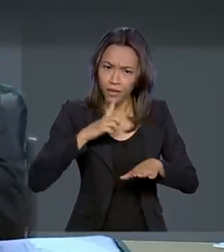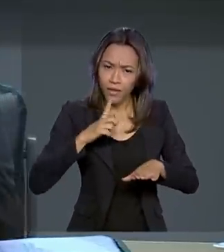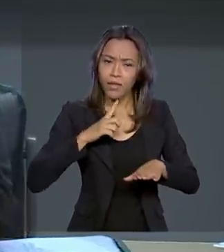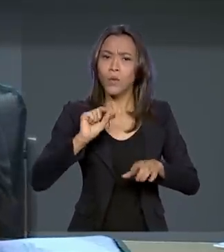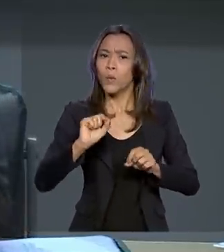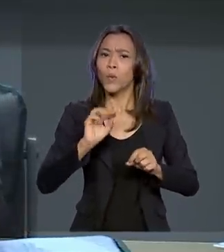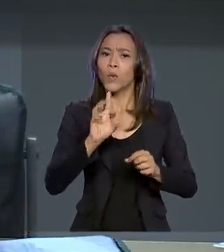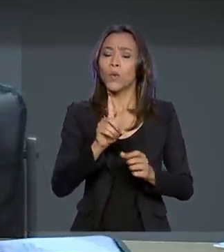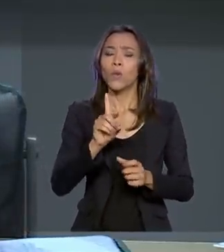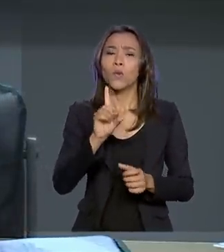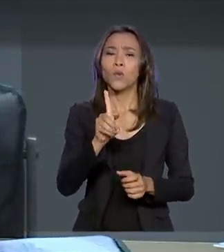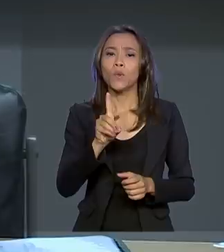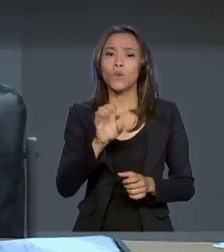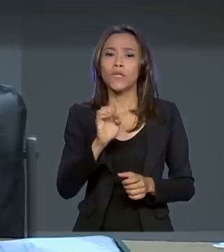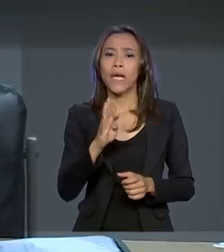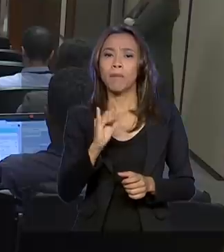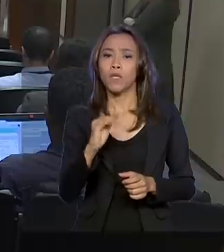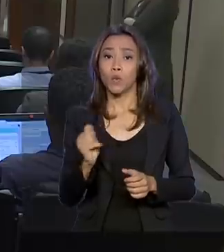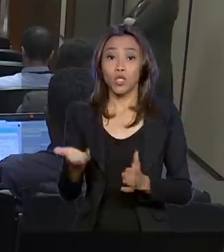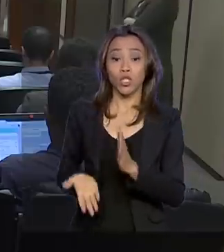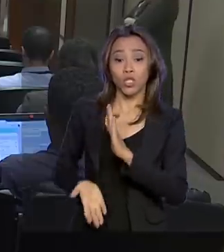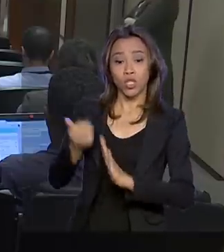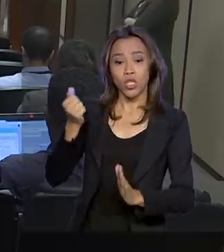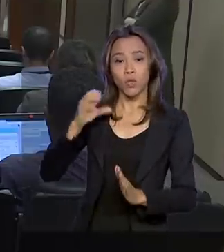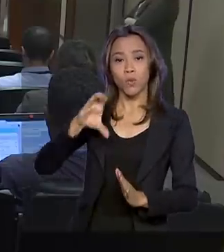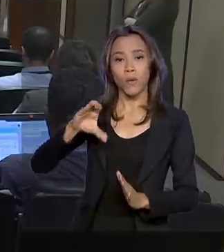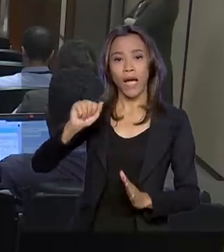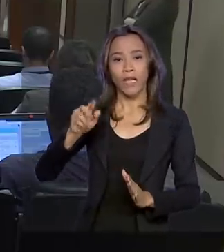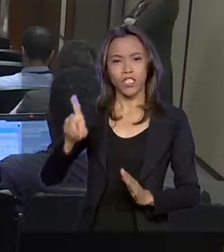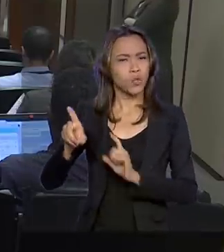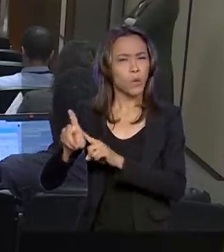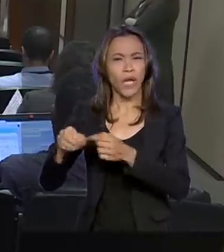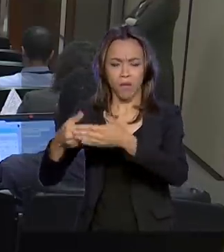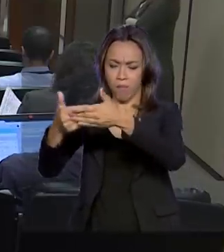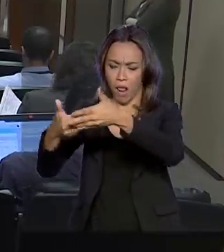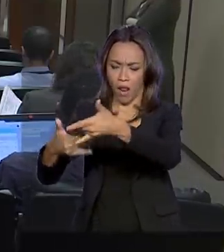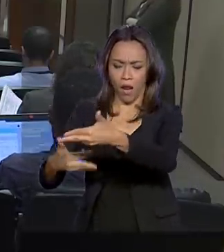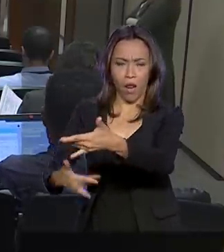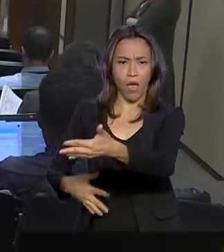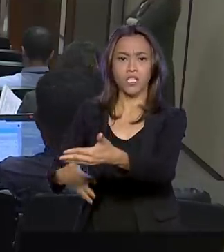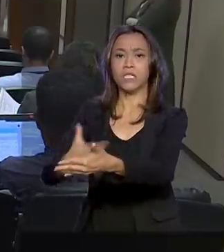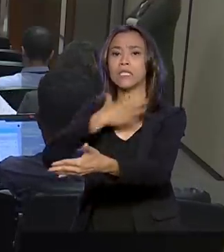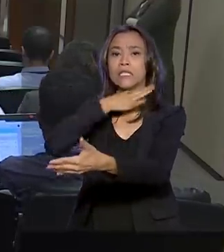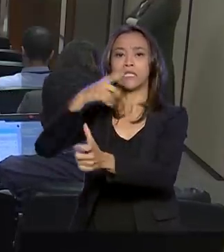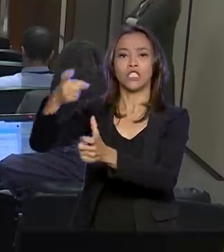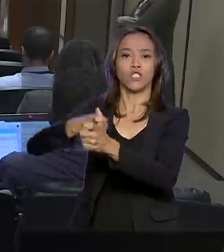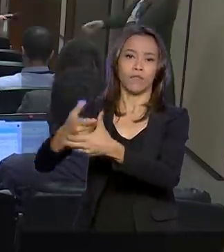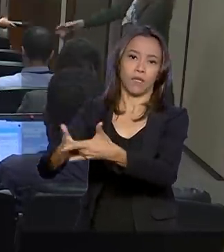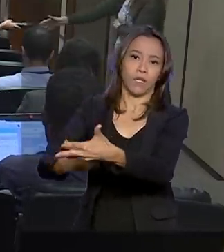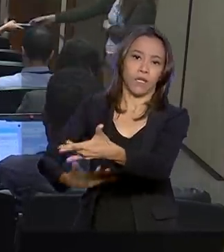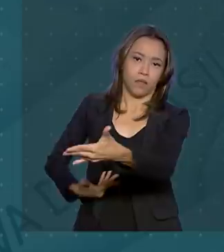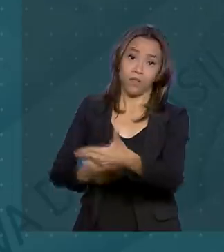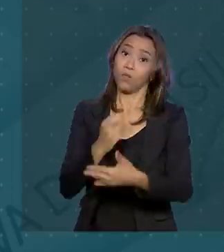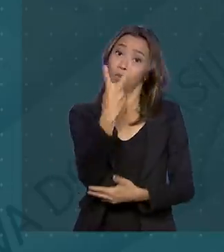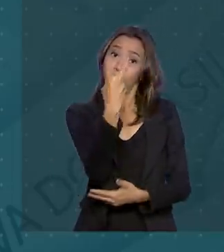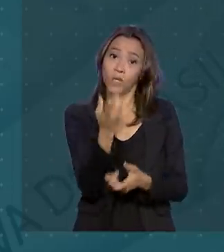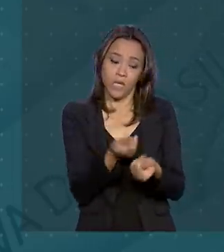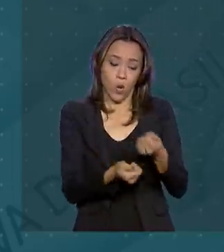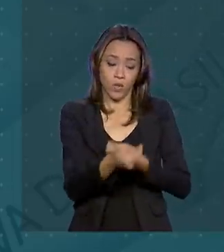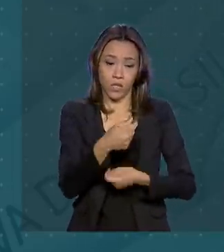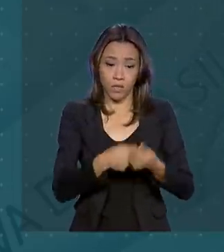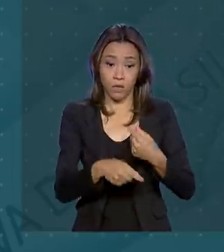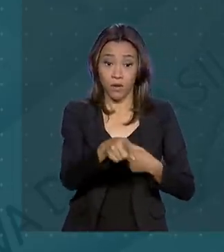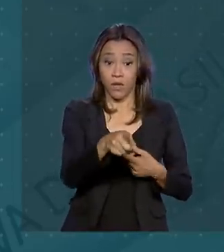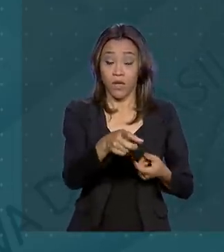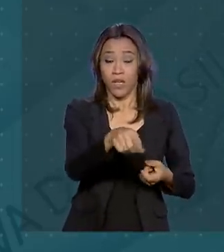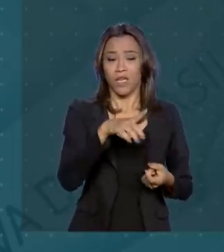suspensa e é excluído do CADIN, a lista de devedores. São duas as formas de renegociação. Quem tem débitos